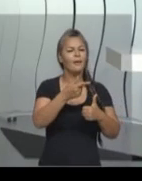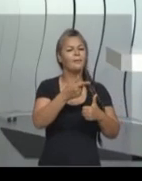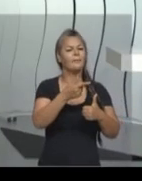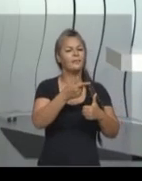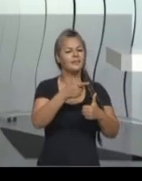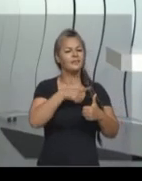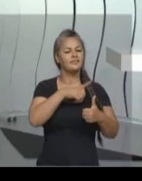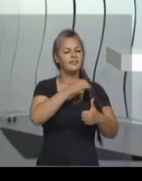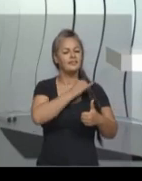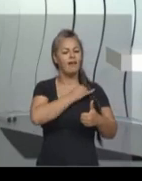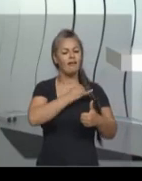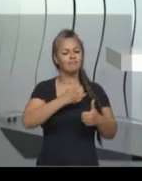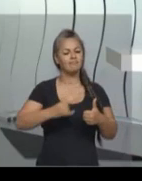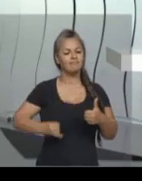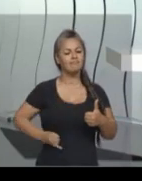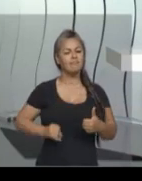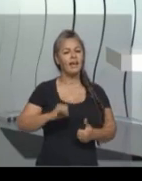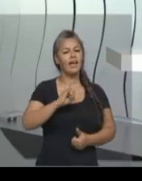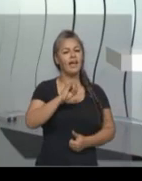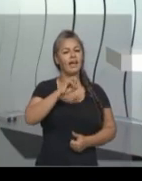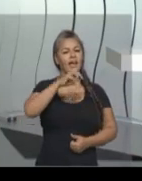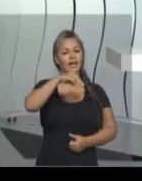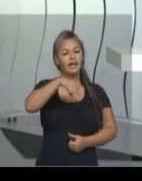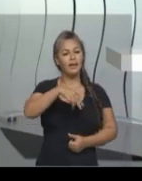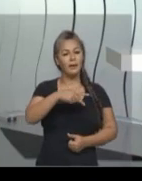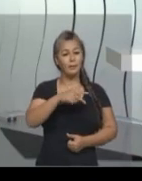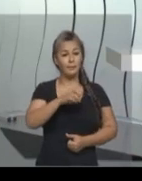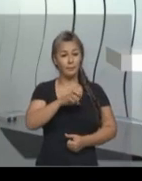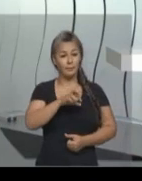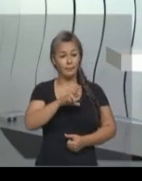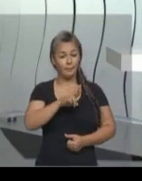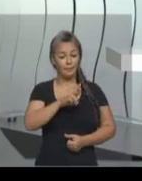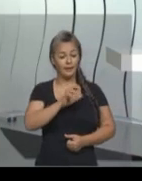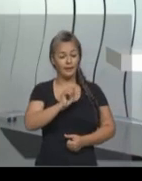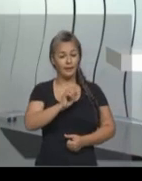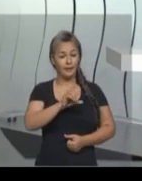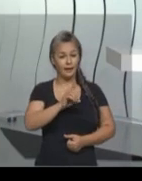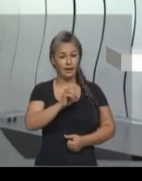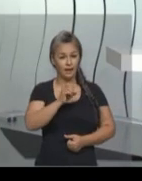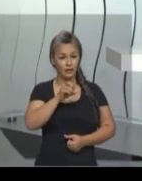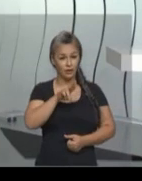I permaneceu no Rio de Janeiro.